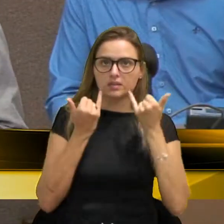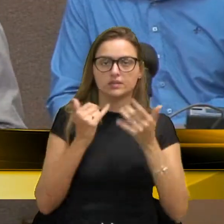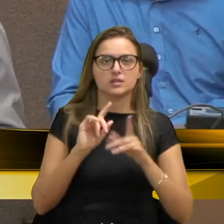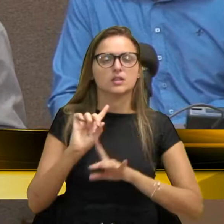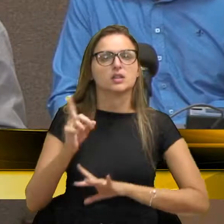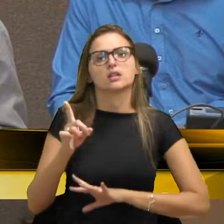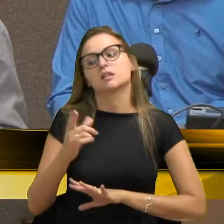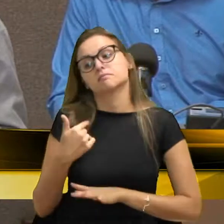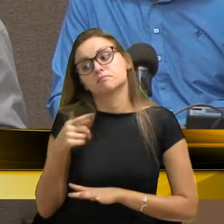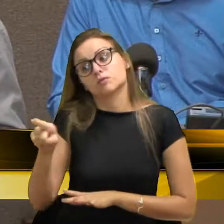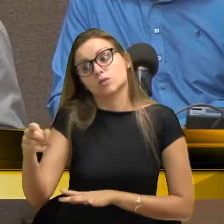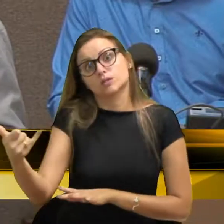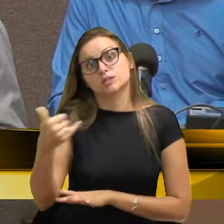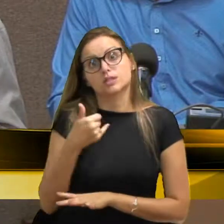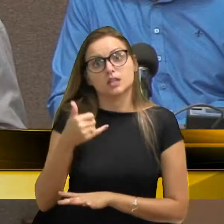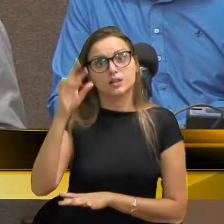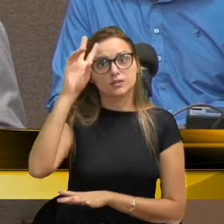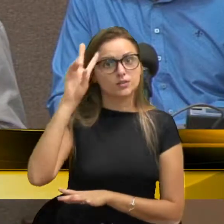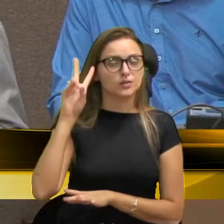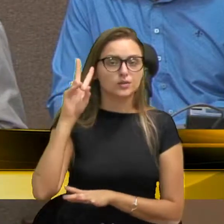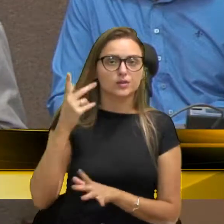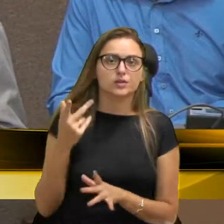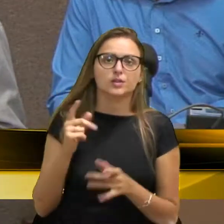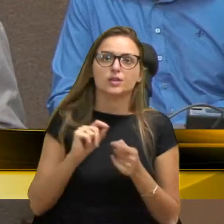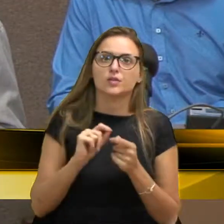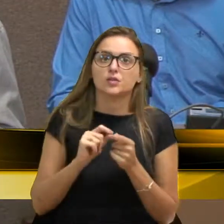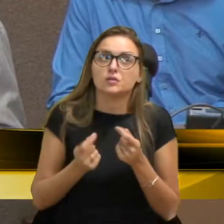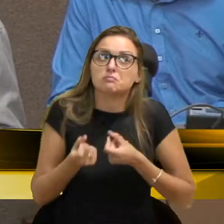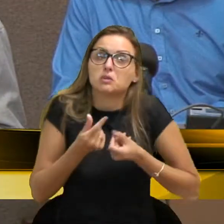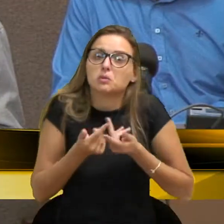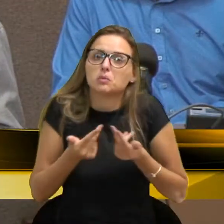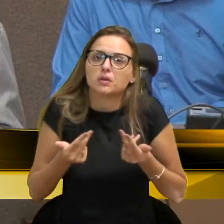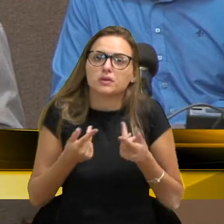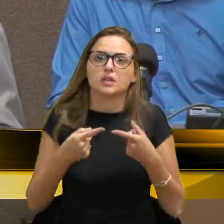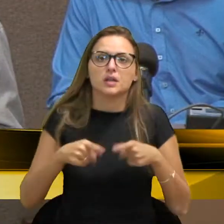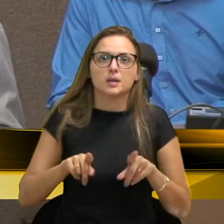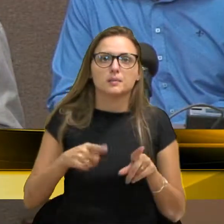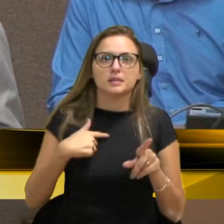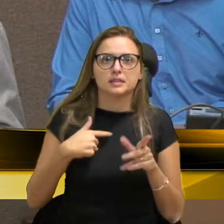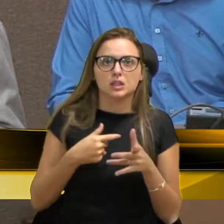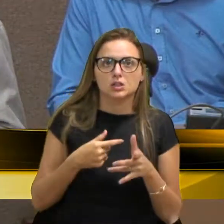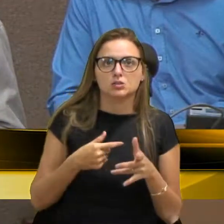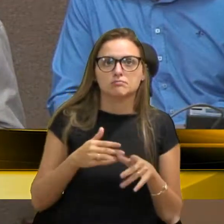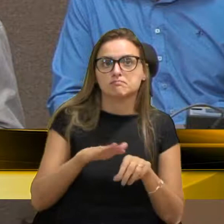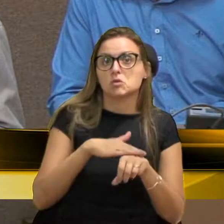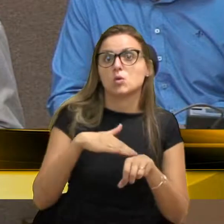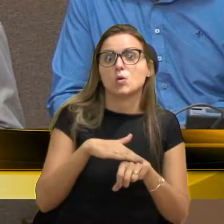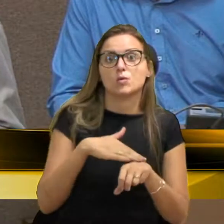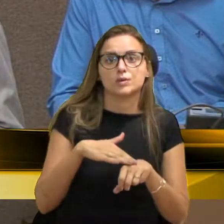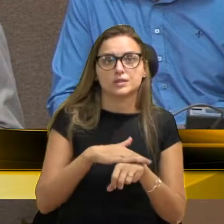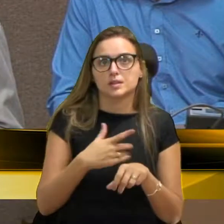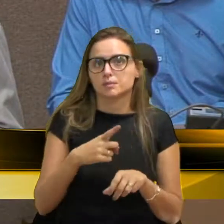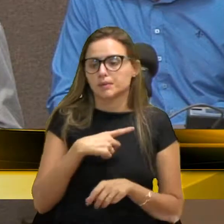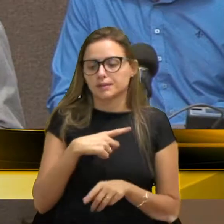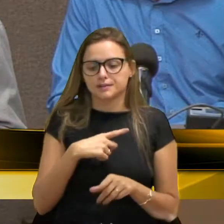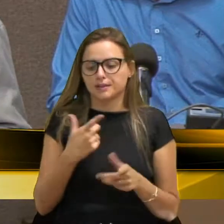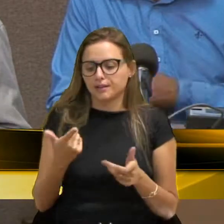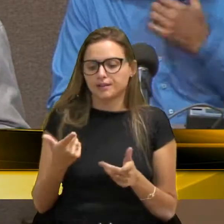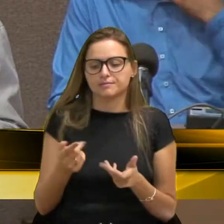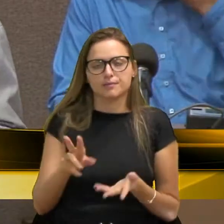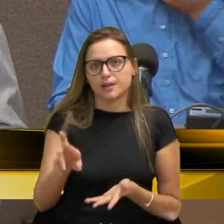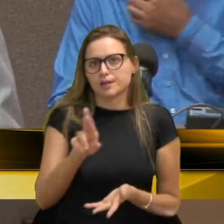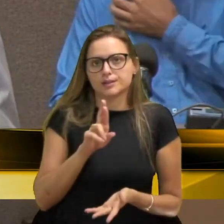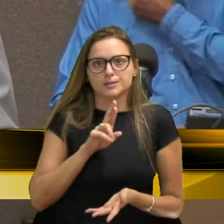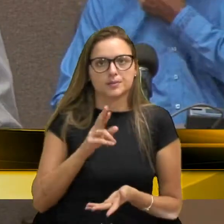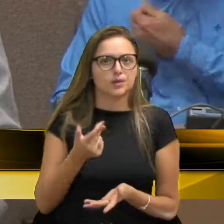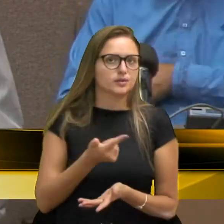sabendo por vossa excelência agora, vereador, que eles vão fazer alguma coisa, mas, quando eu estive insistindo, ligando para lá, para que tivesse alguma coisa, não tinha